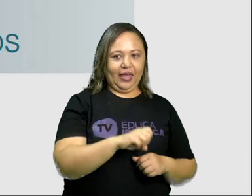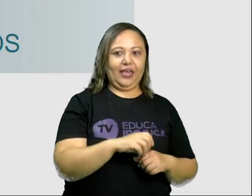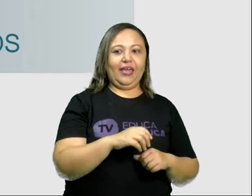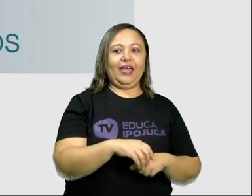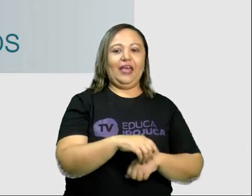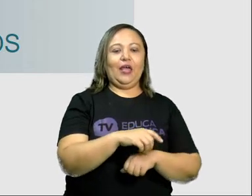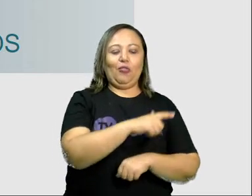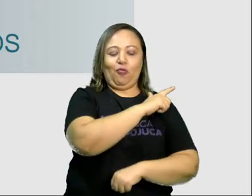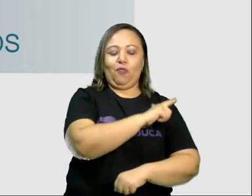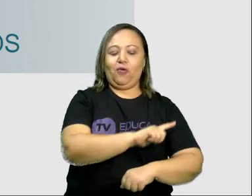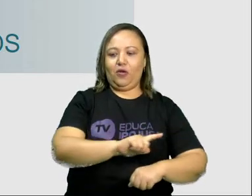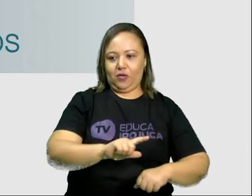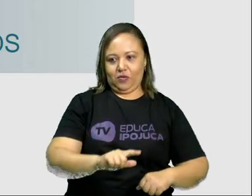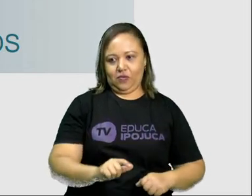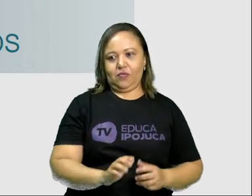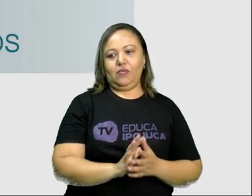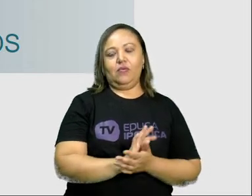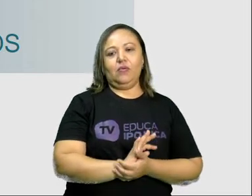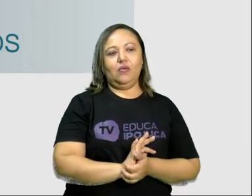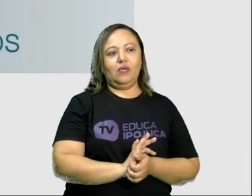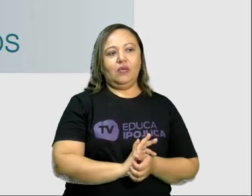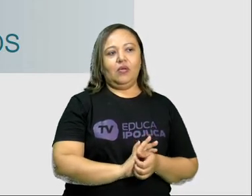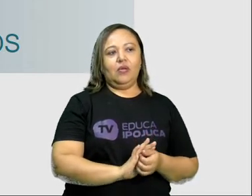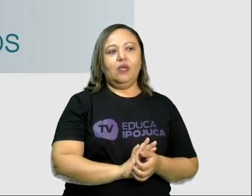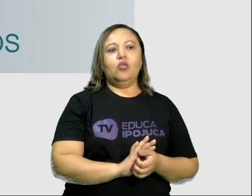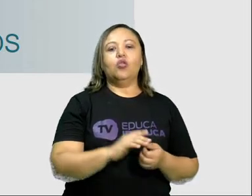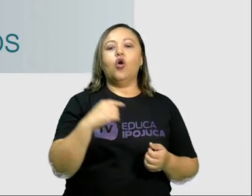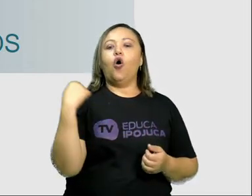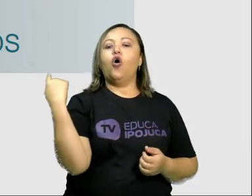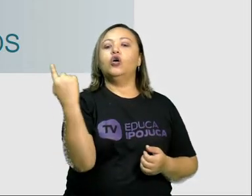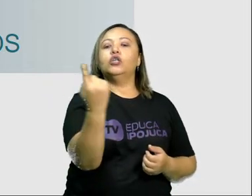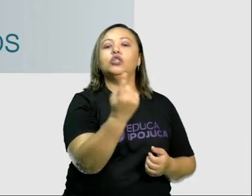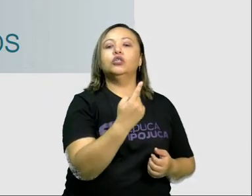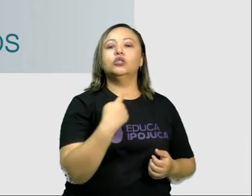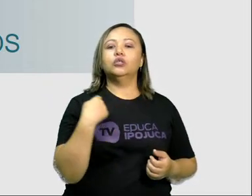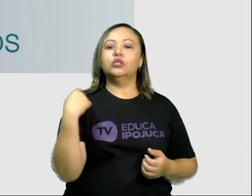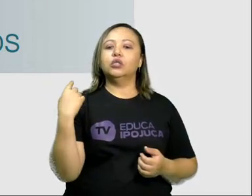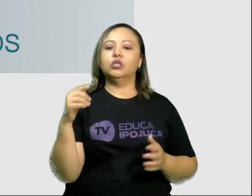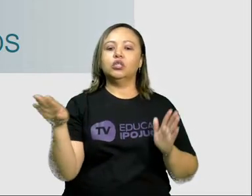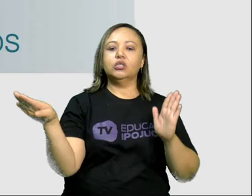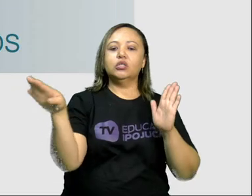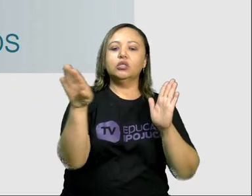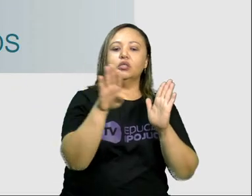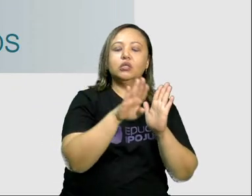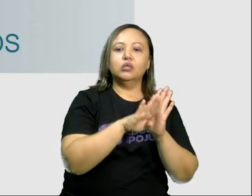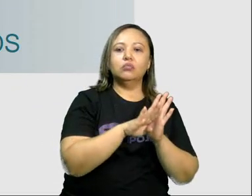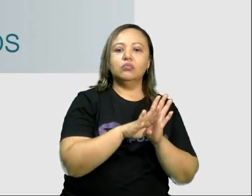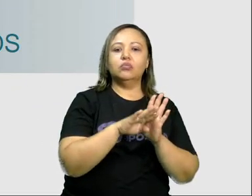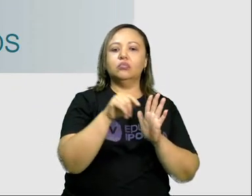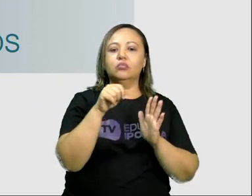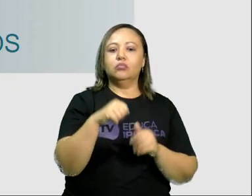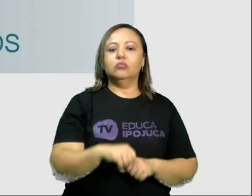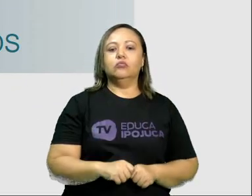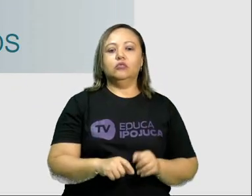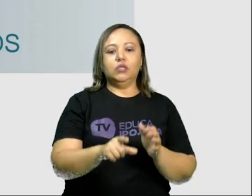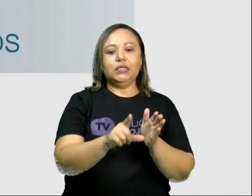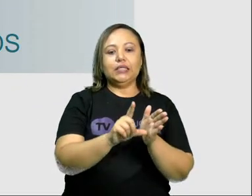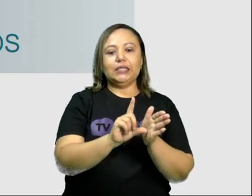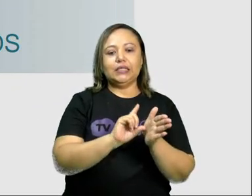está no singular. Agora vamos ver no plural. Nós. Nós chegamos cedo.